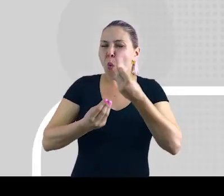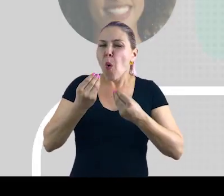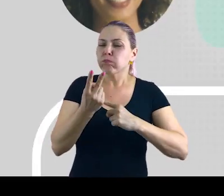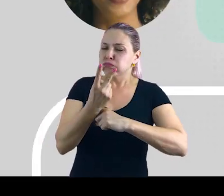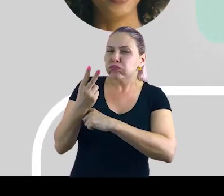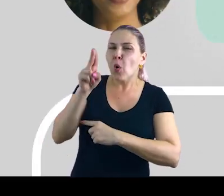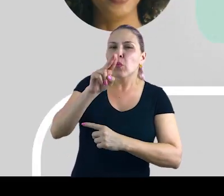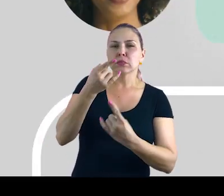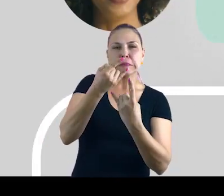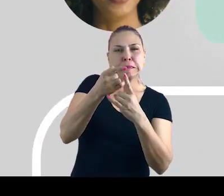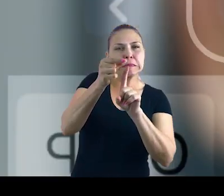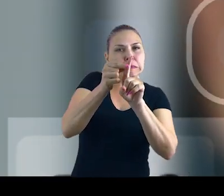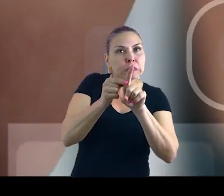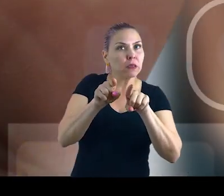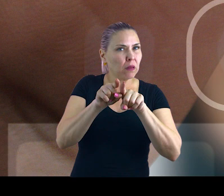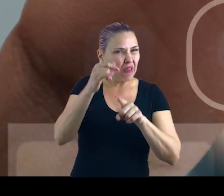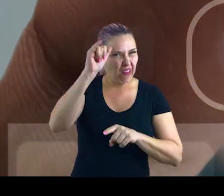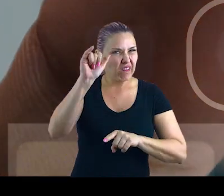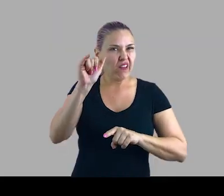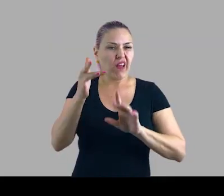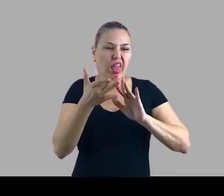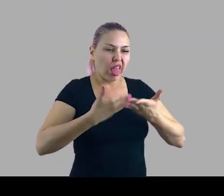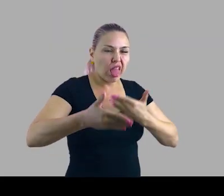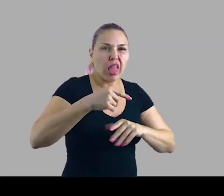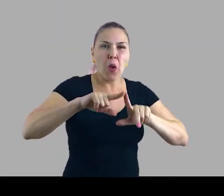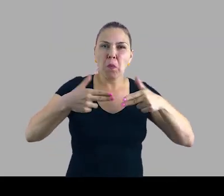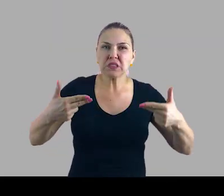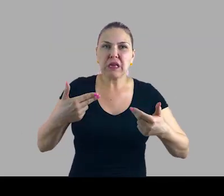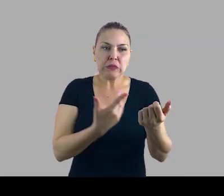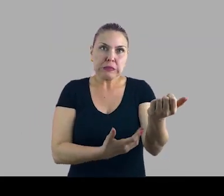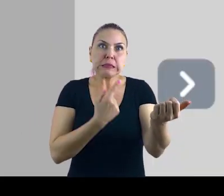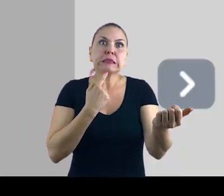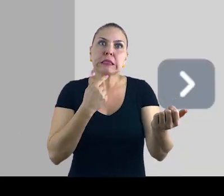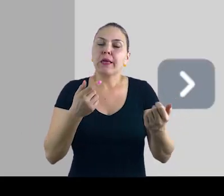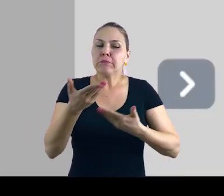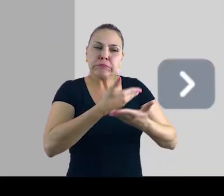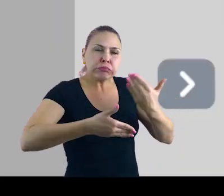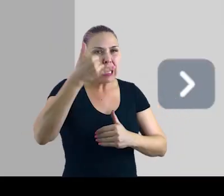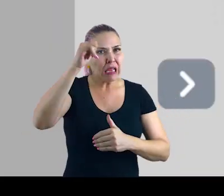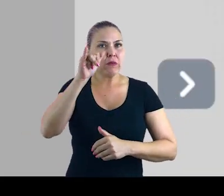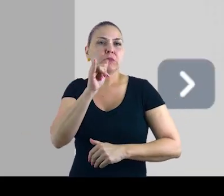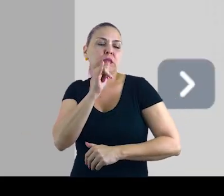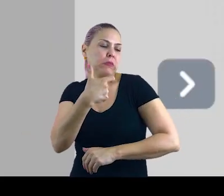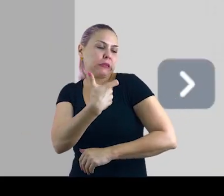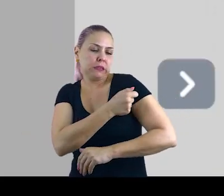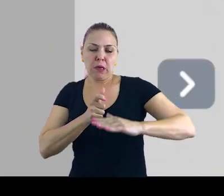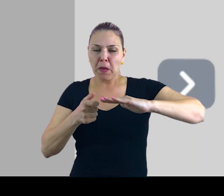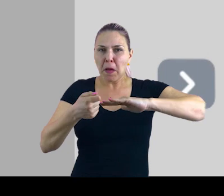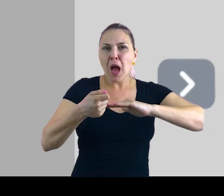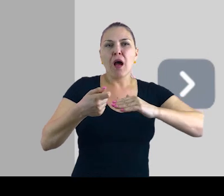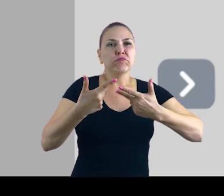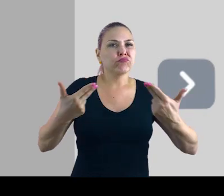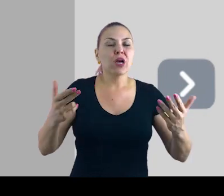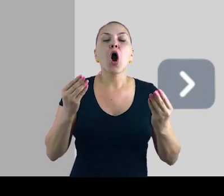Proteja-se, use sempre camisinha e não compartilhe objetos que podem ter contato com sangue contaminado, como seringas, alicades de